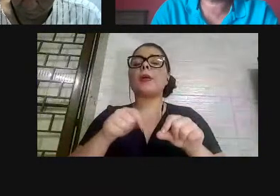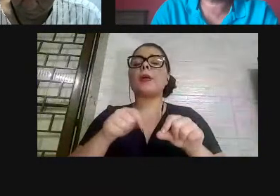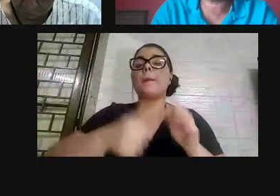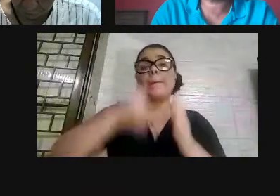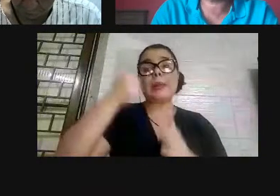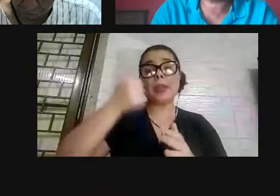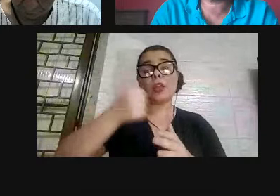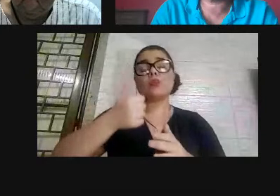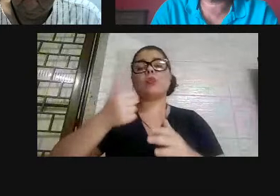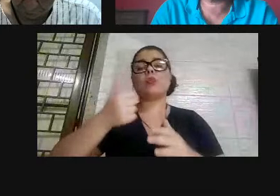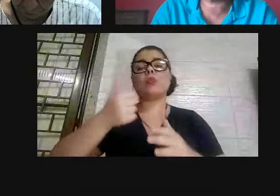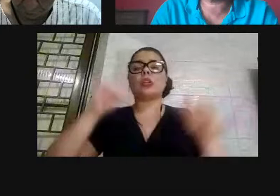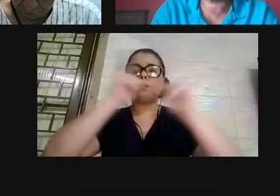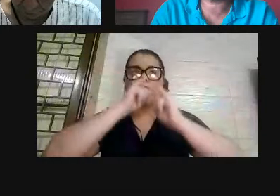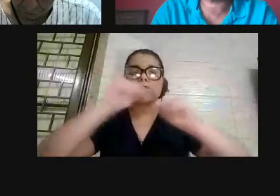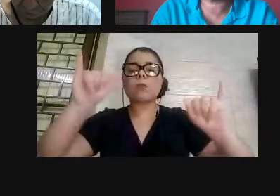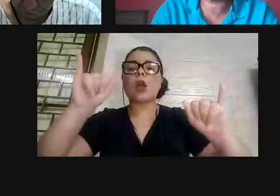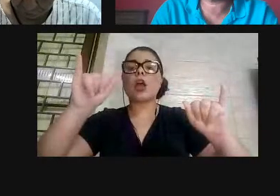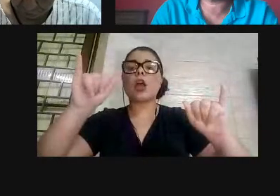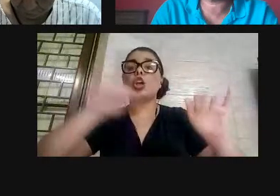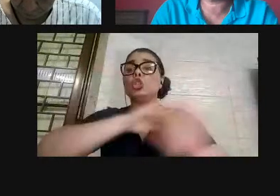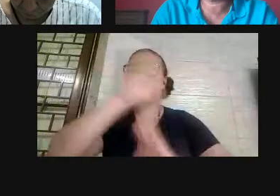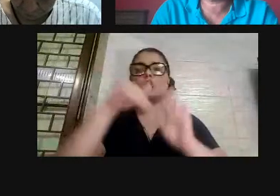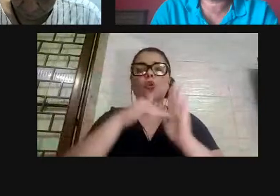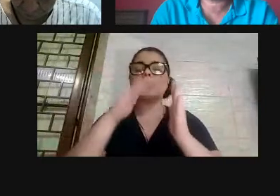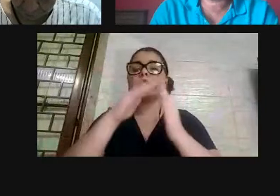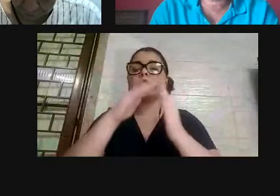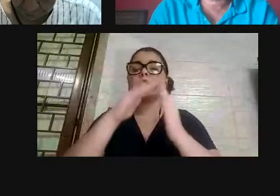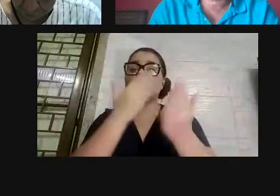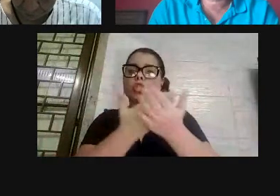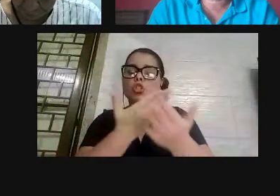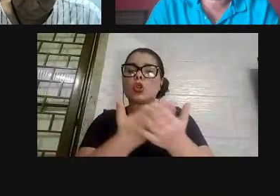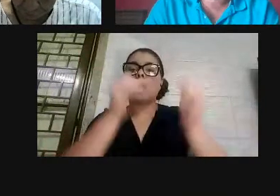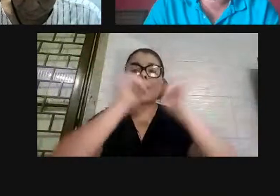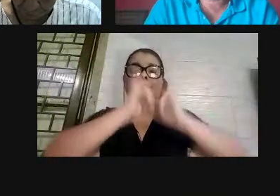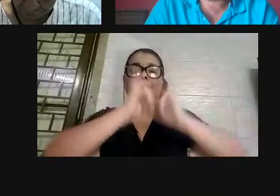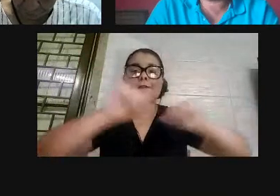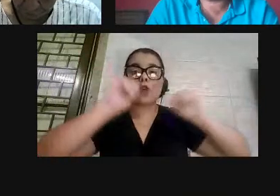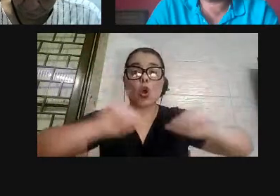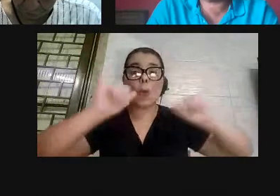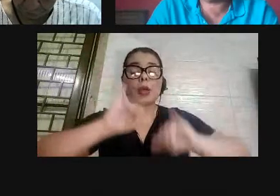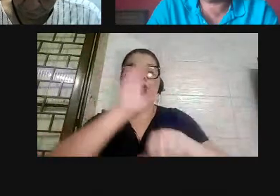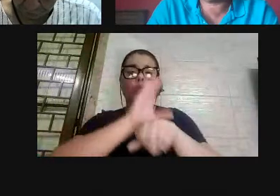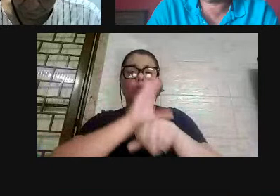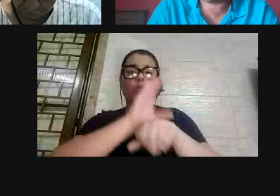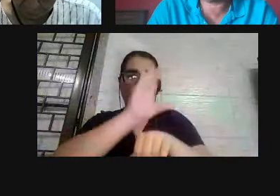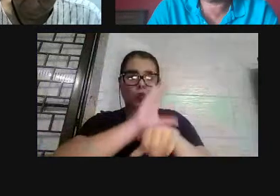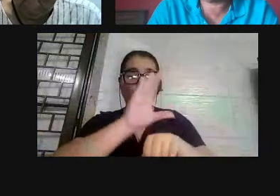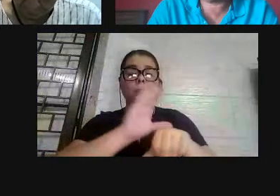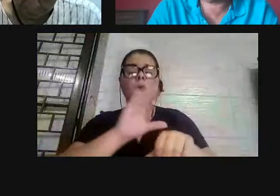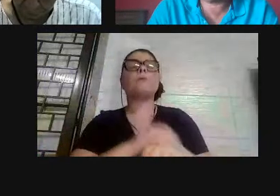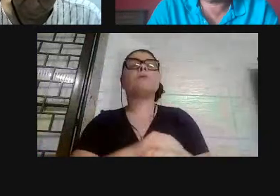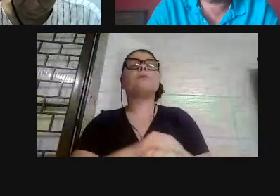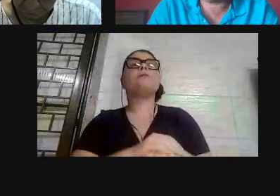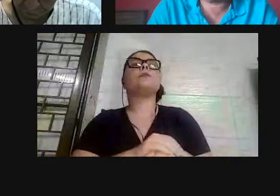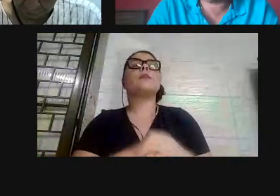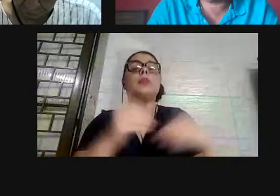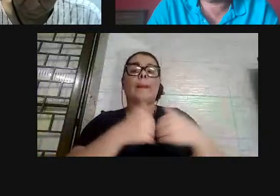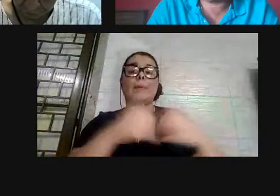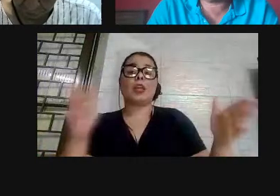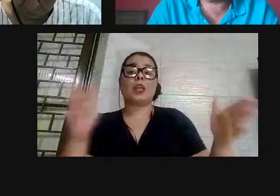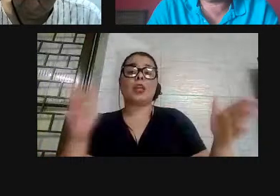escolas da rede, a gente passou em todas as escolas da rede com uma equipe informando desse curso, da abertura desse curso